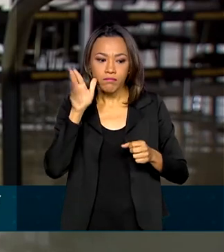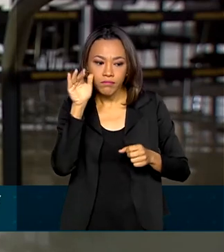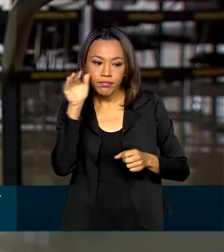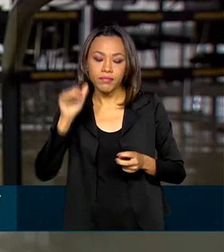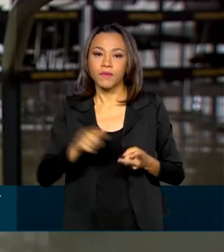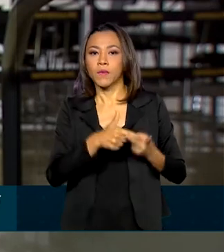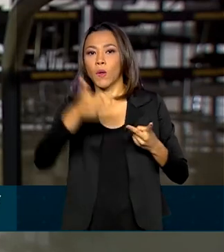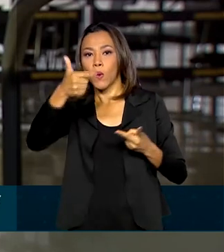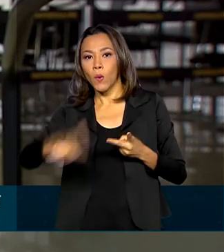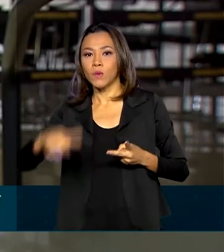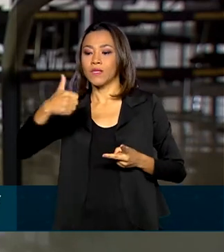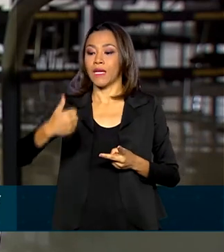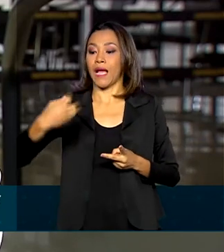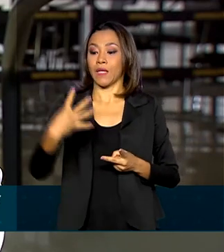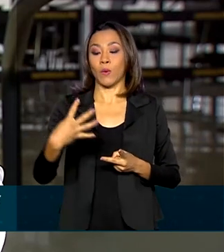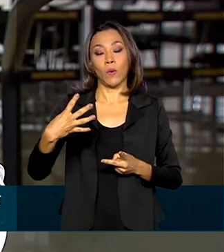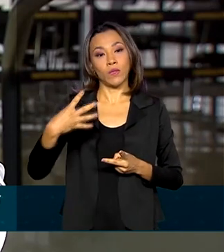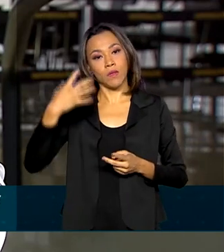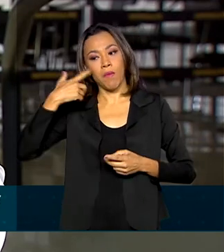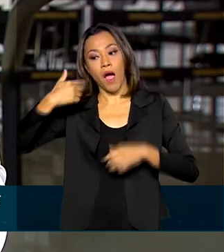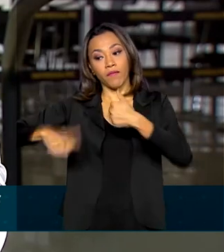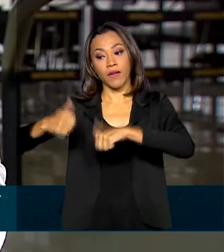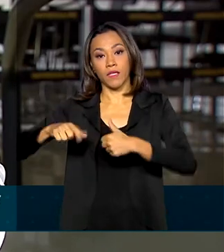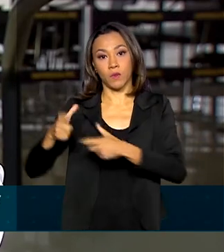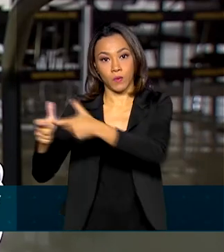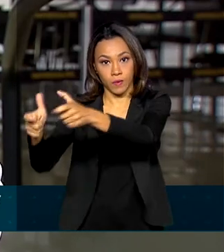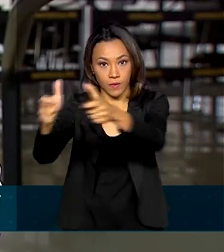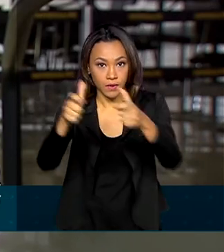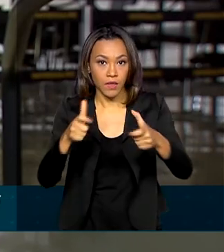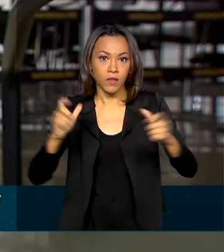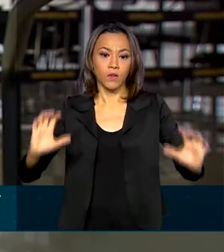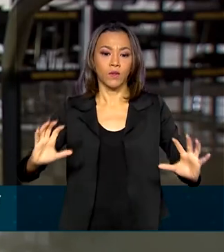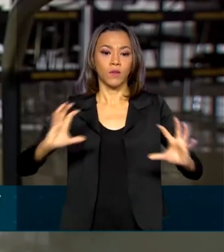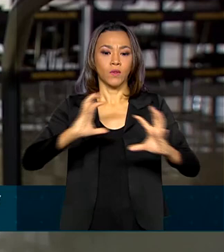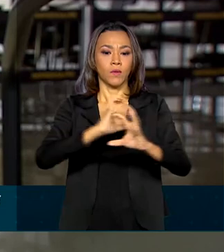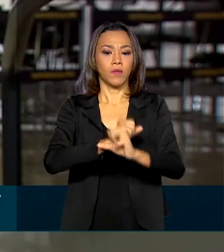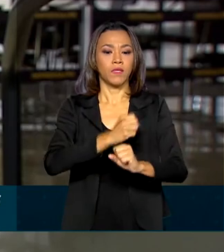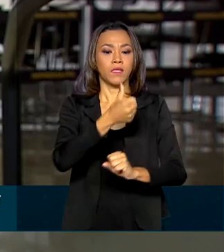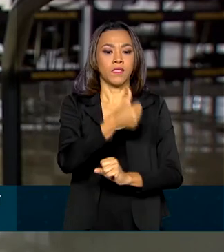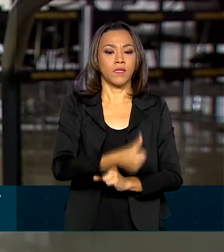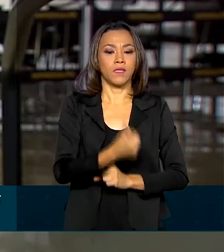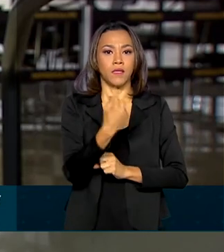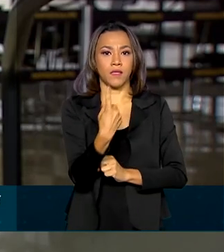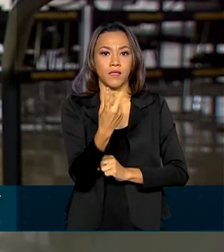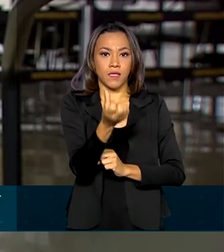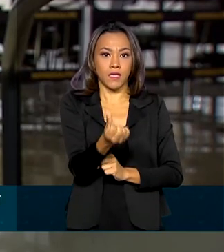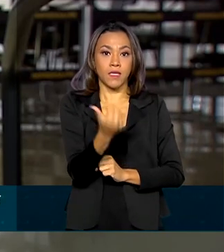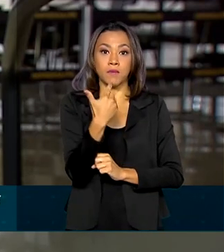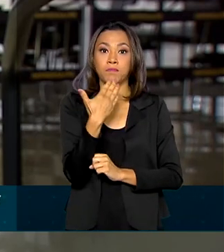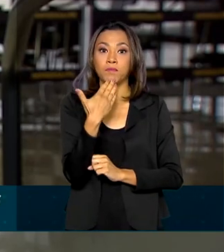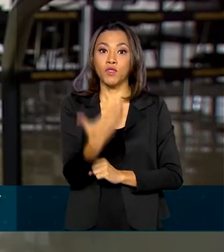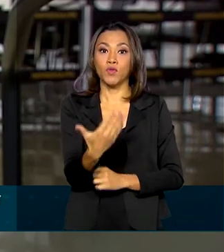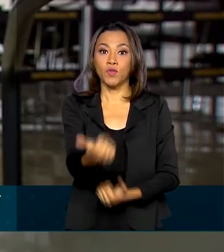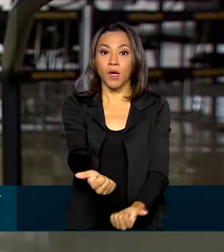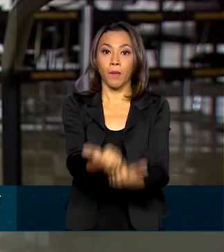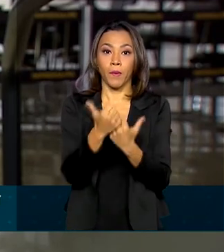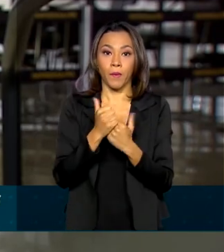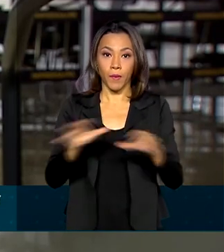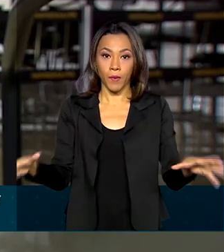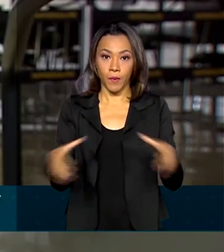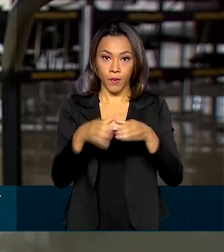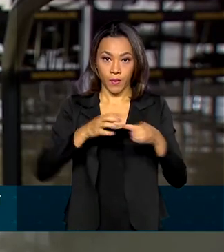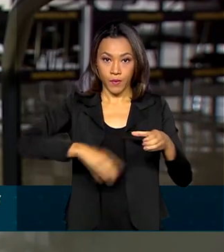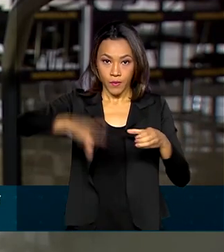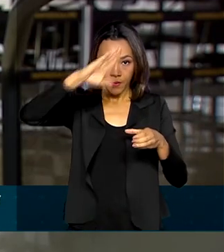14 pontos estão em análise pelo TSE, totalizando 616 pedidos de apoio das Forças Armadas.